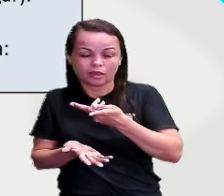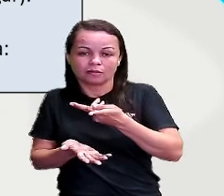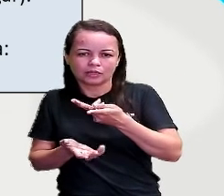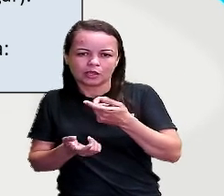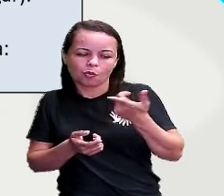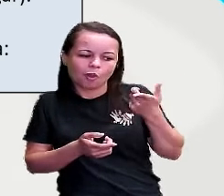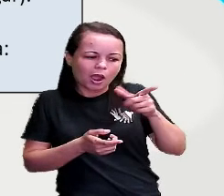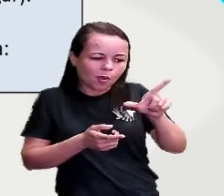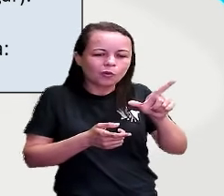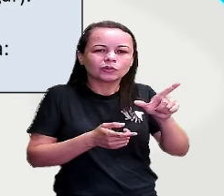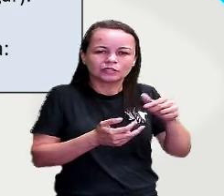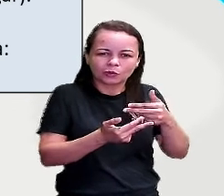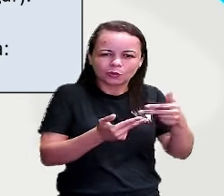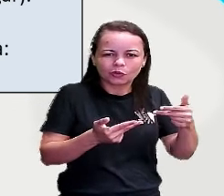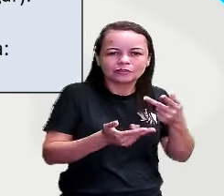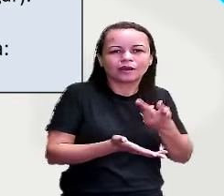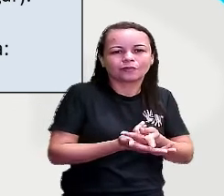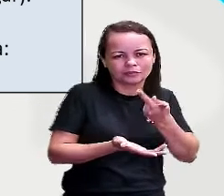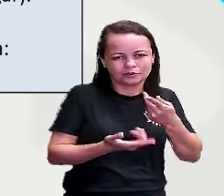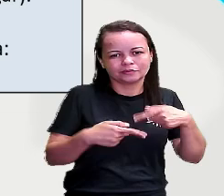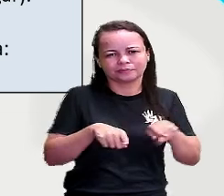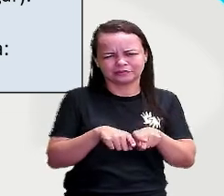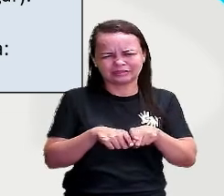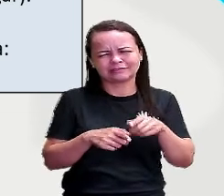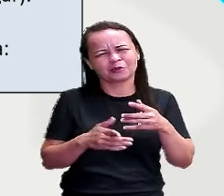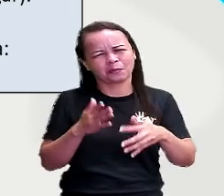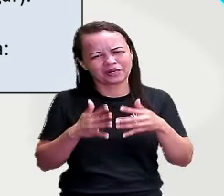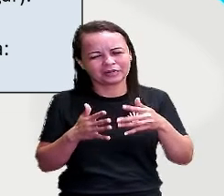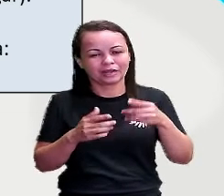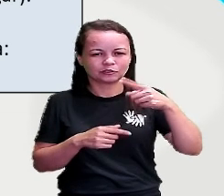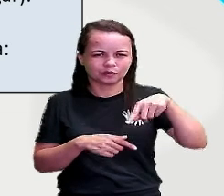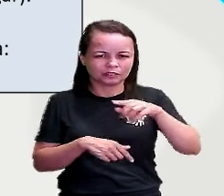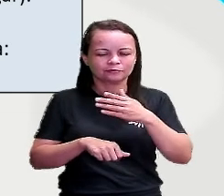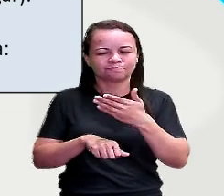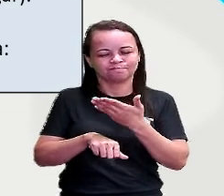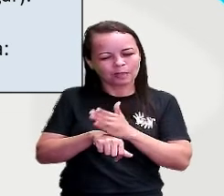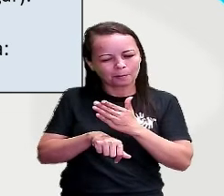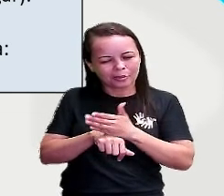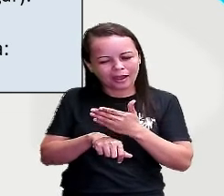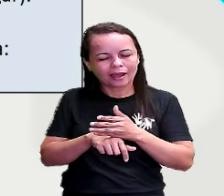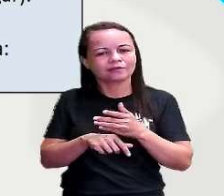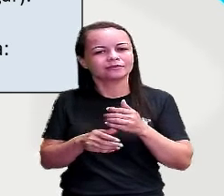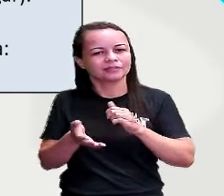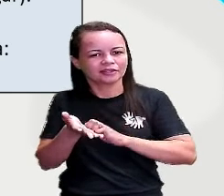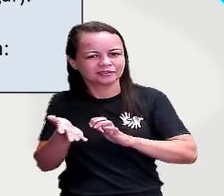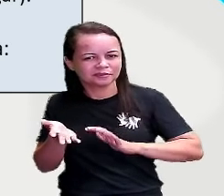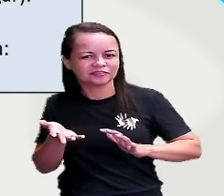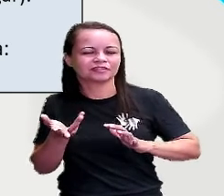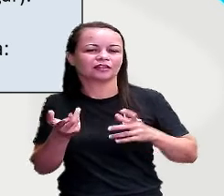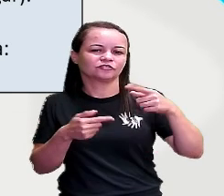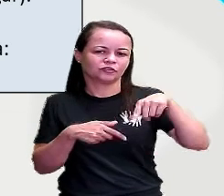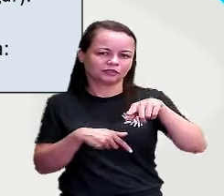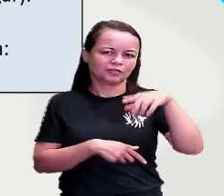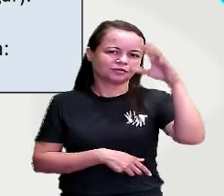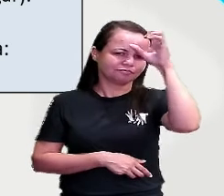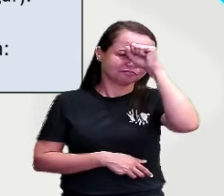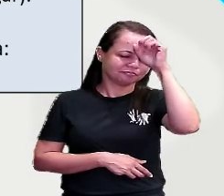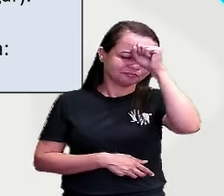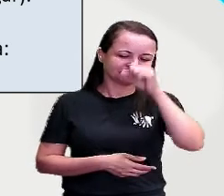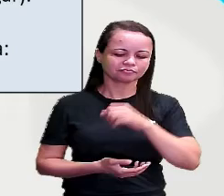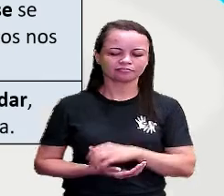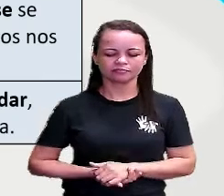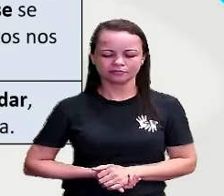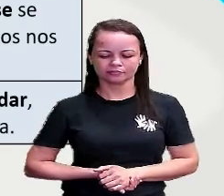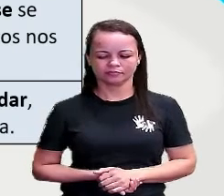outra acontecesse. Um pouquinho complicado, mas aí com muito exercício a gente vai aprendendo, né?